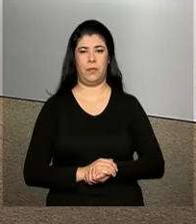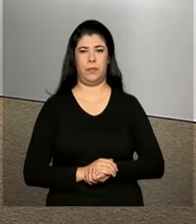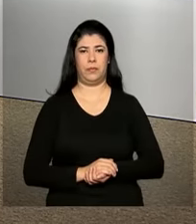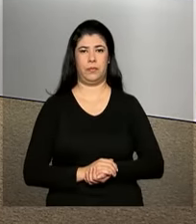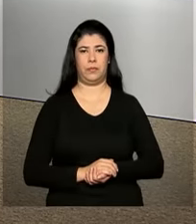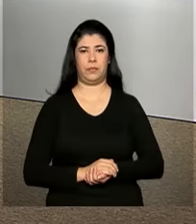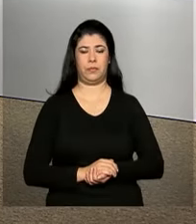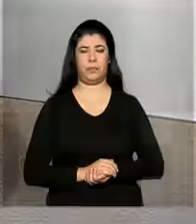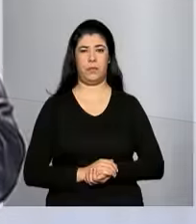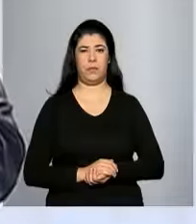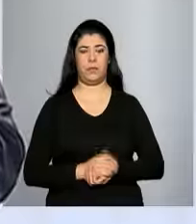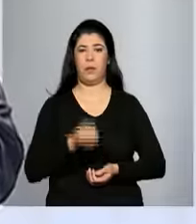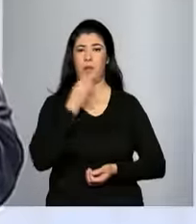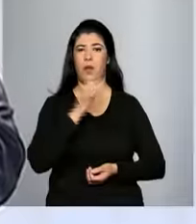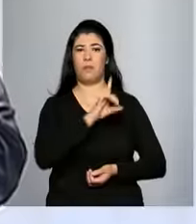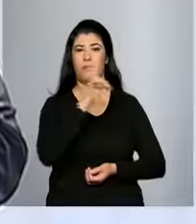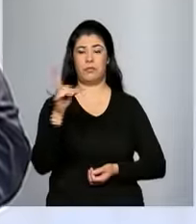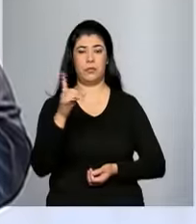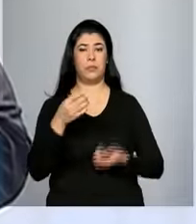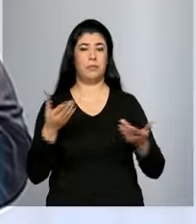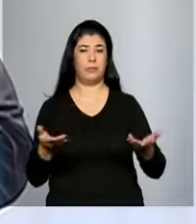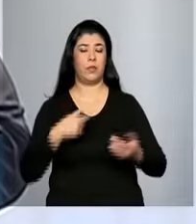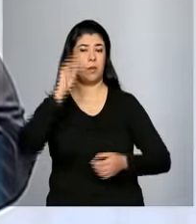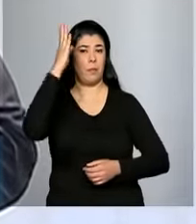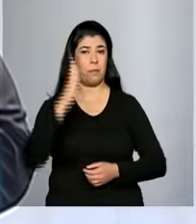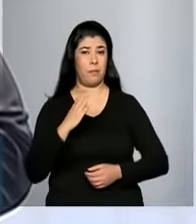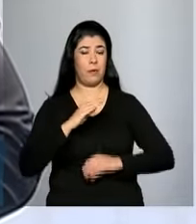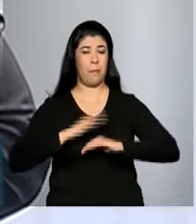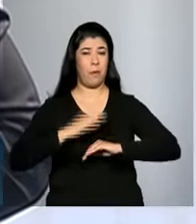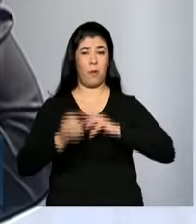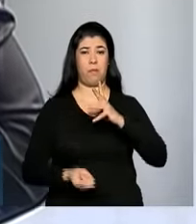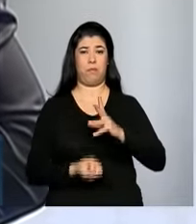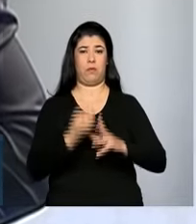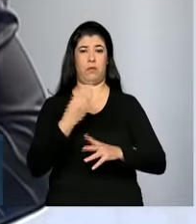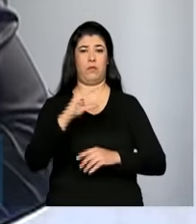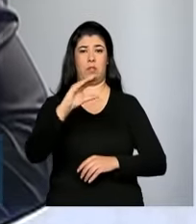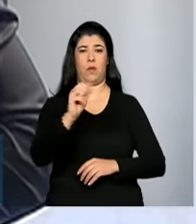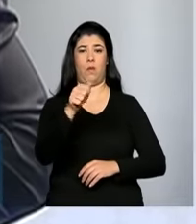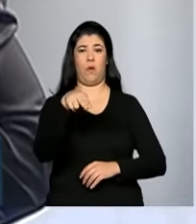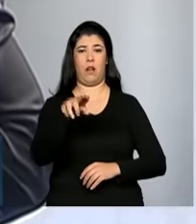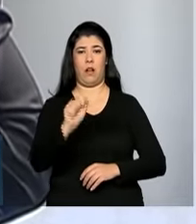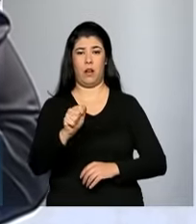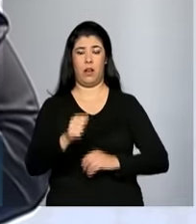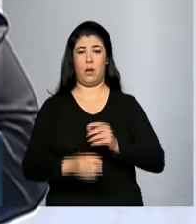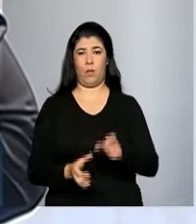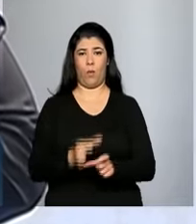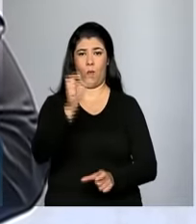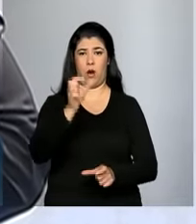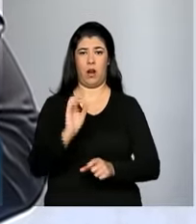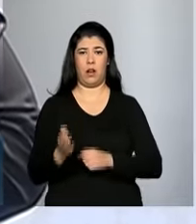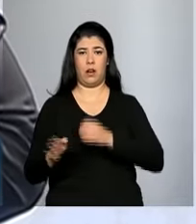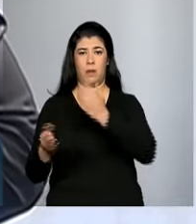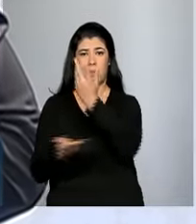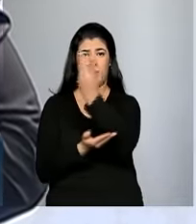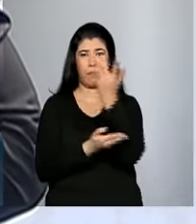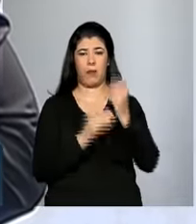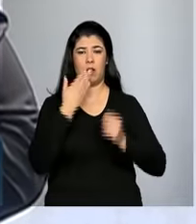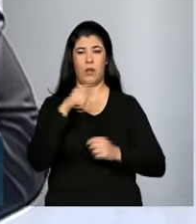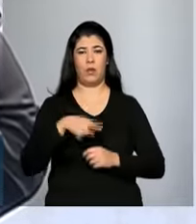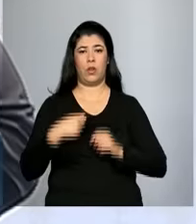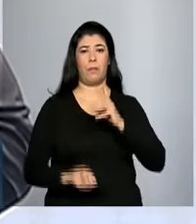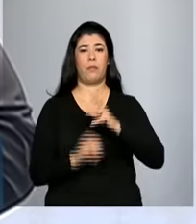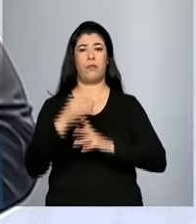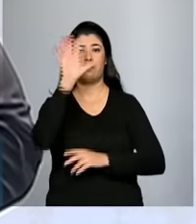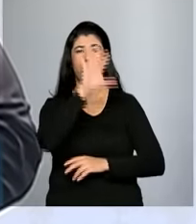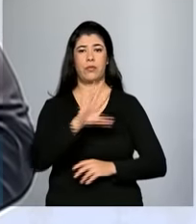Bom dia, Dani. Olha, o Brasil é o maior produtor de cana do mundo, sendo que 60% da produção nacional fica aqui